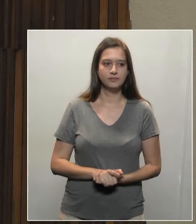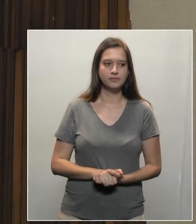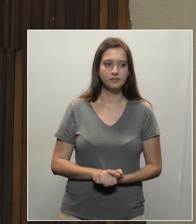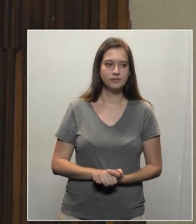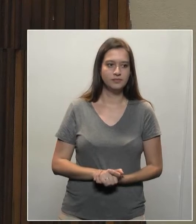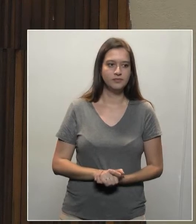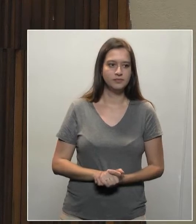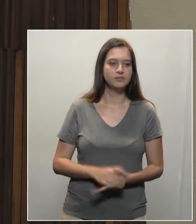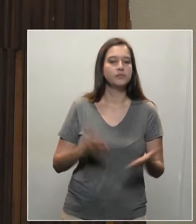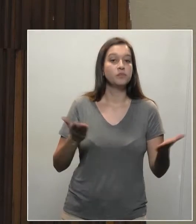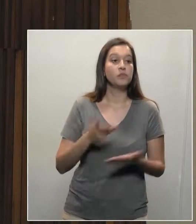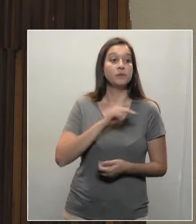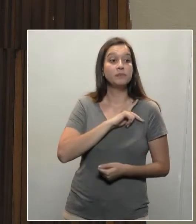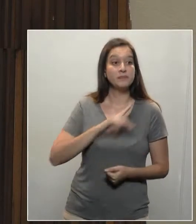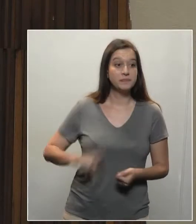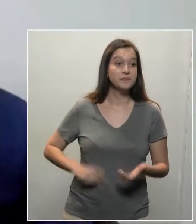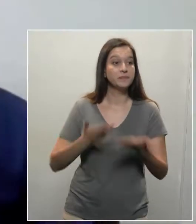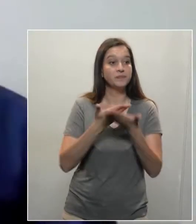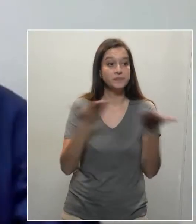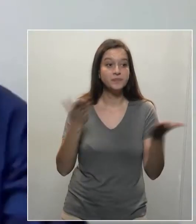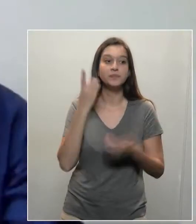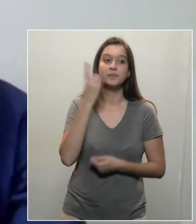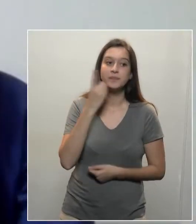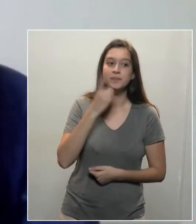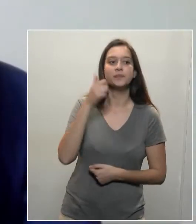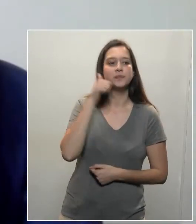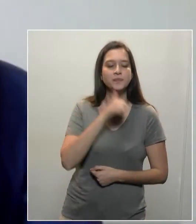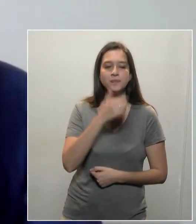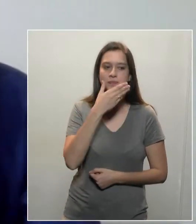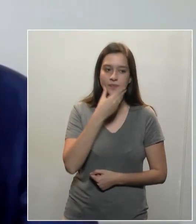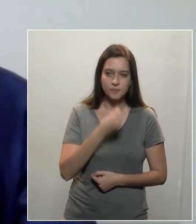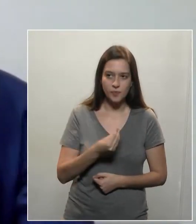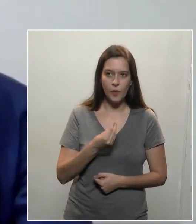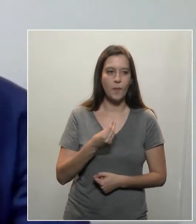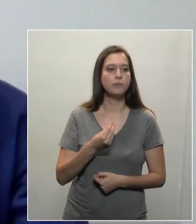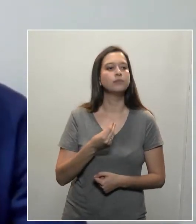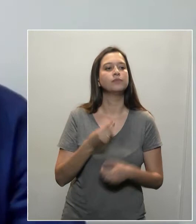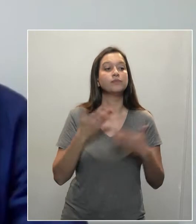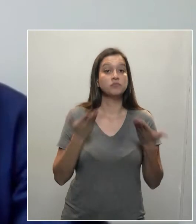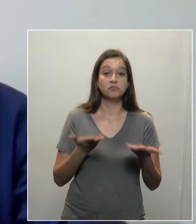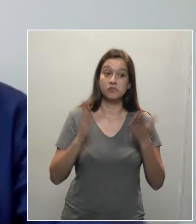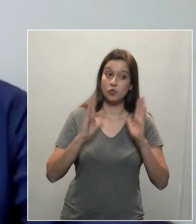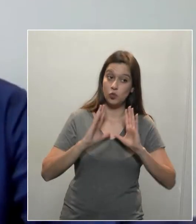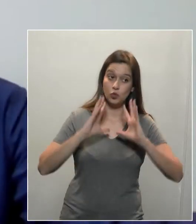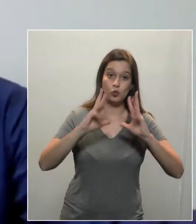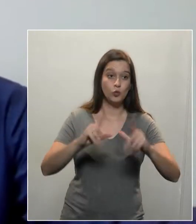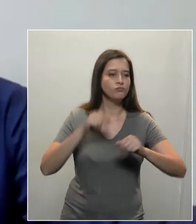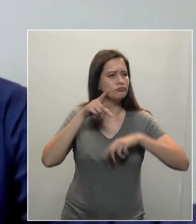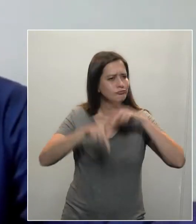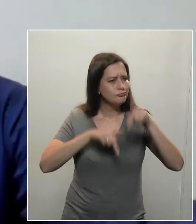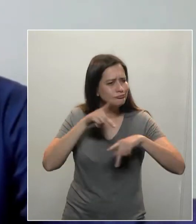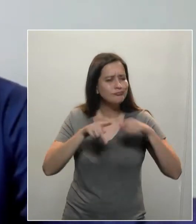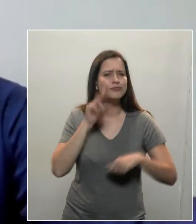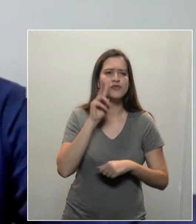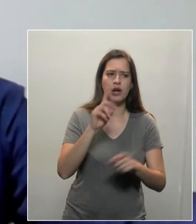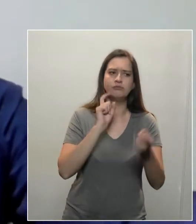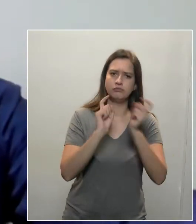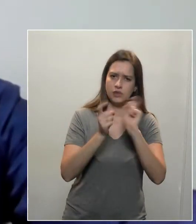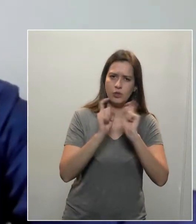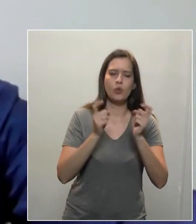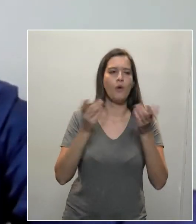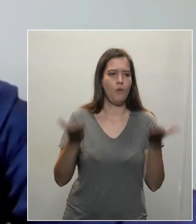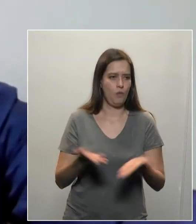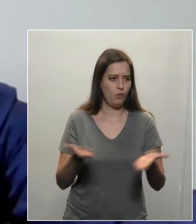Sr. Presidente, Srs. Deputados, Sras. Deputadas e a toda a população que acompanha a nossa sessão, quero